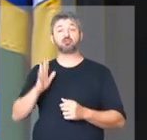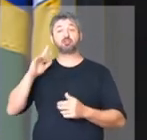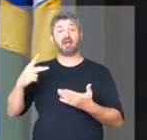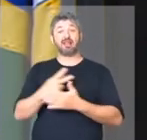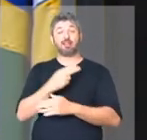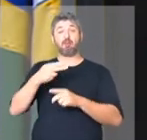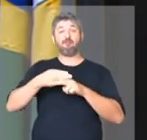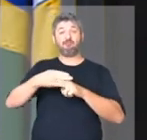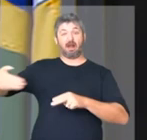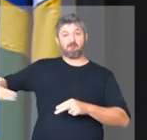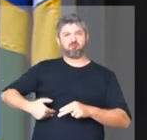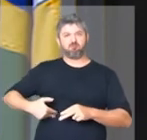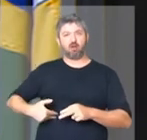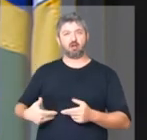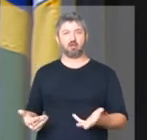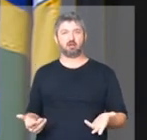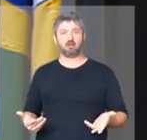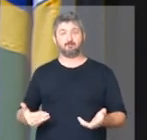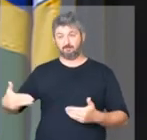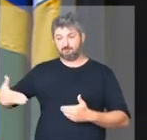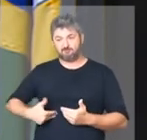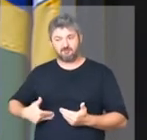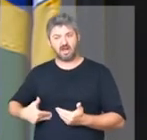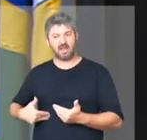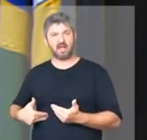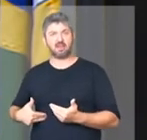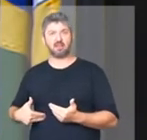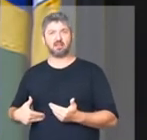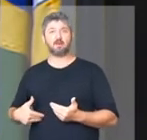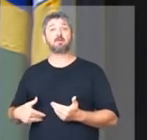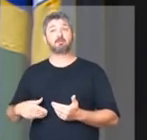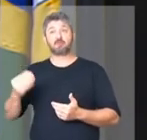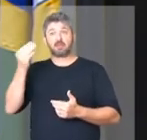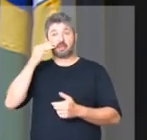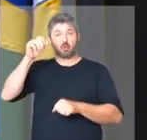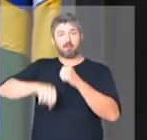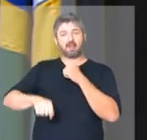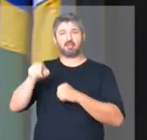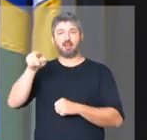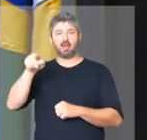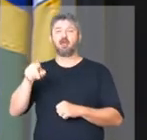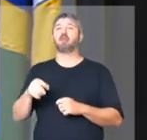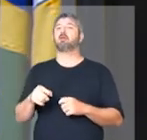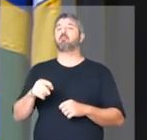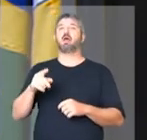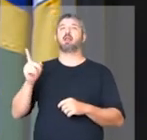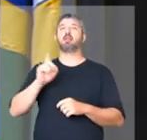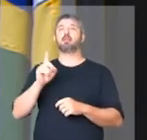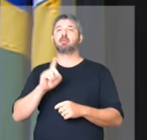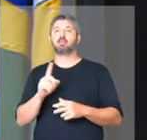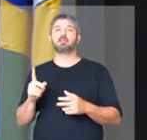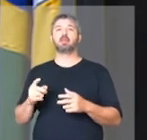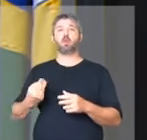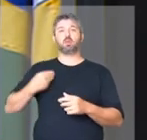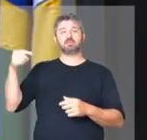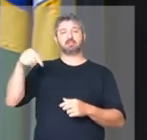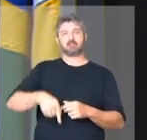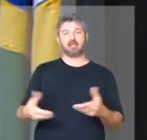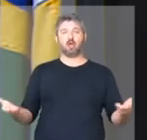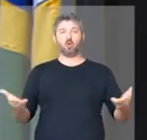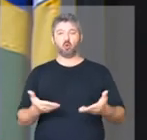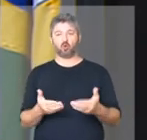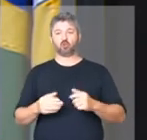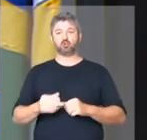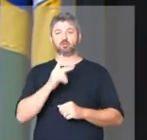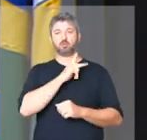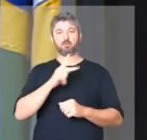facada. Uma facada que tentou tirar a sua vida para que ele não pudesse estar hoje aqui na